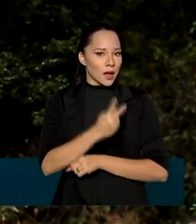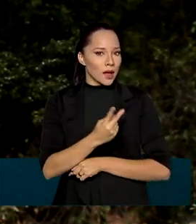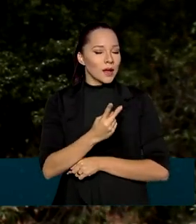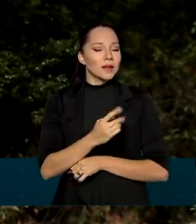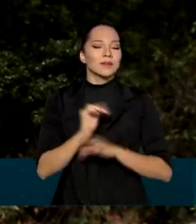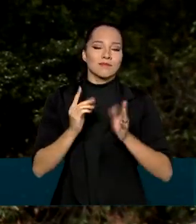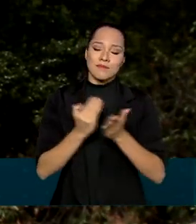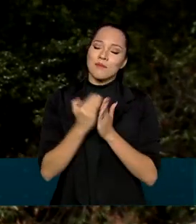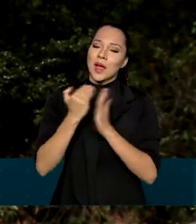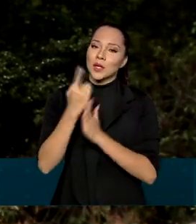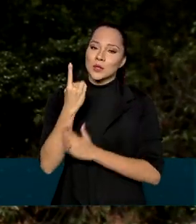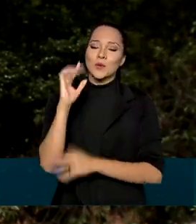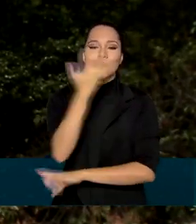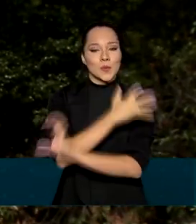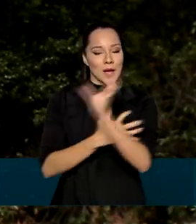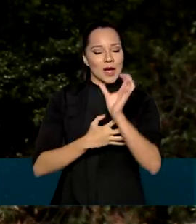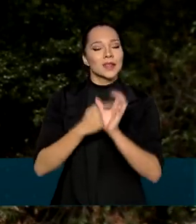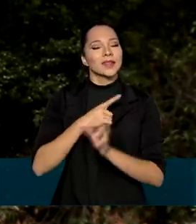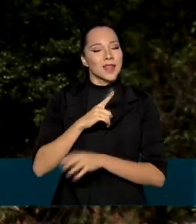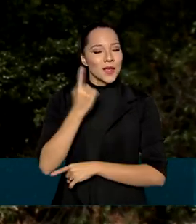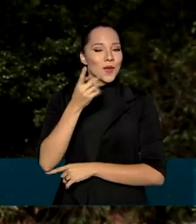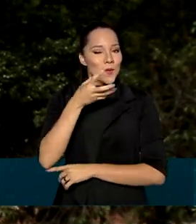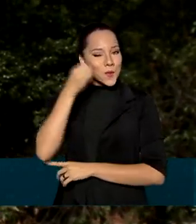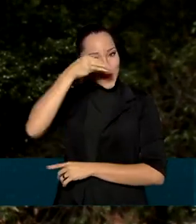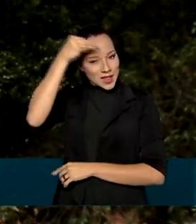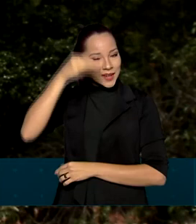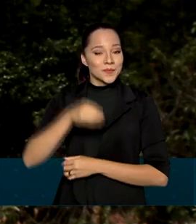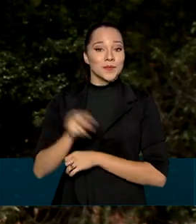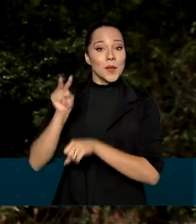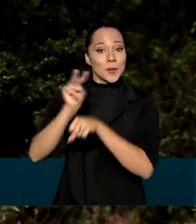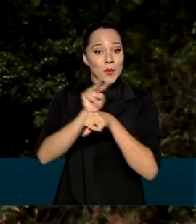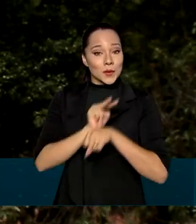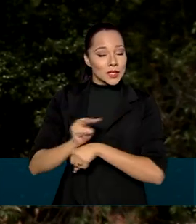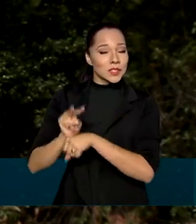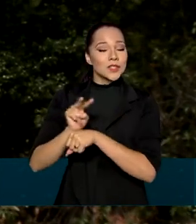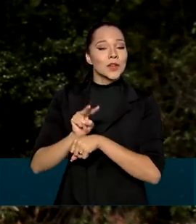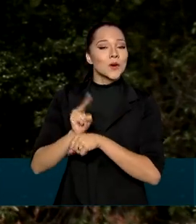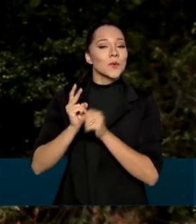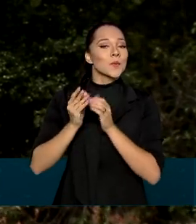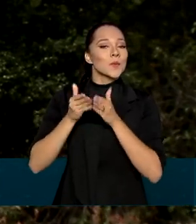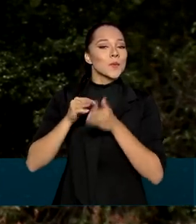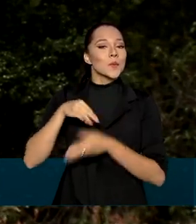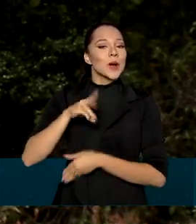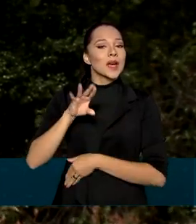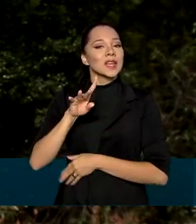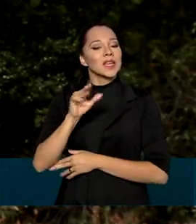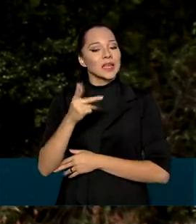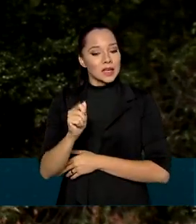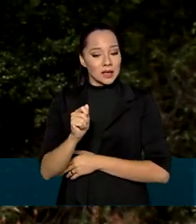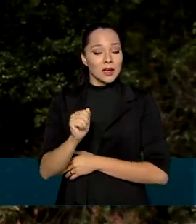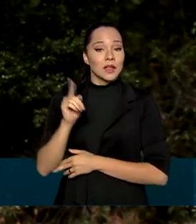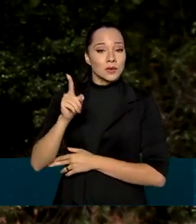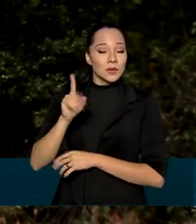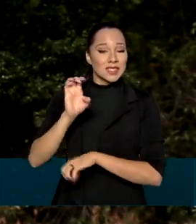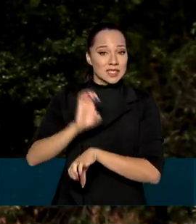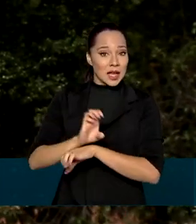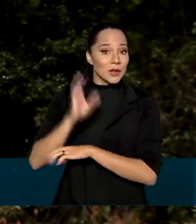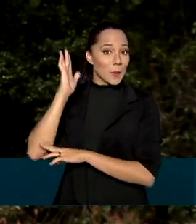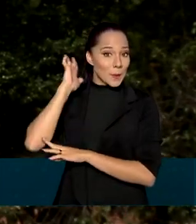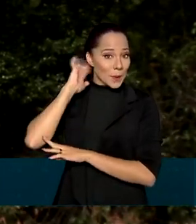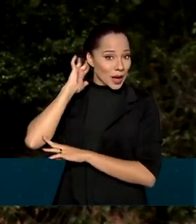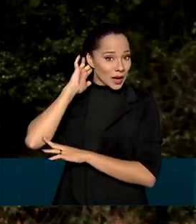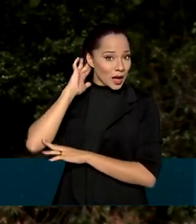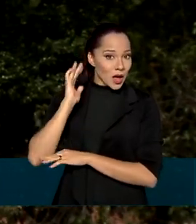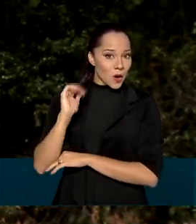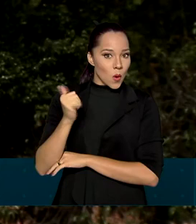mais um parque nacional ganhasse um padrinho. A reserva extrativista marinha Cunarana, no Pará, com 11